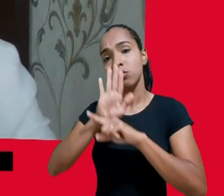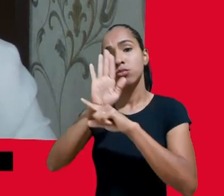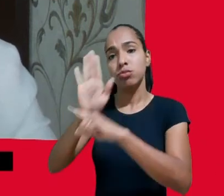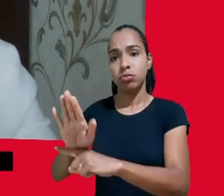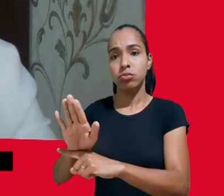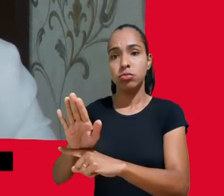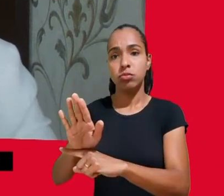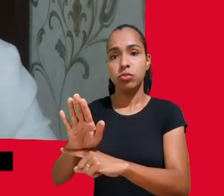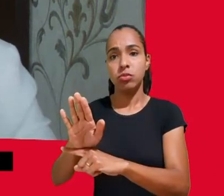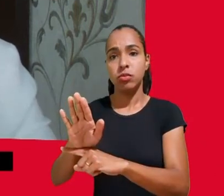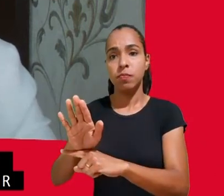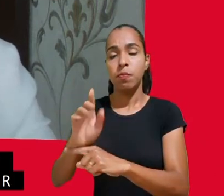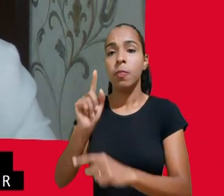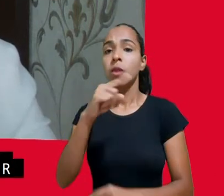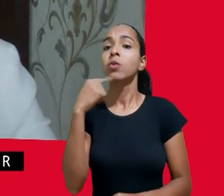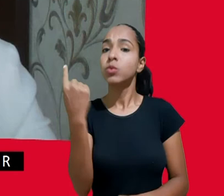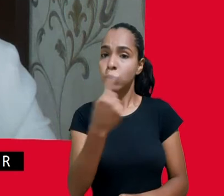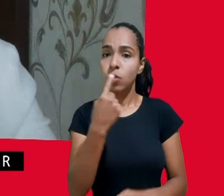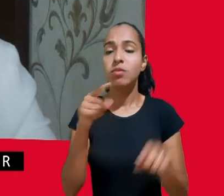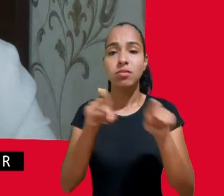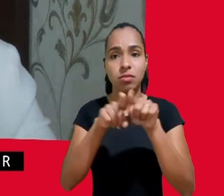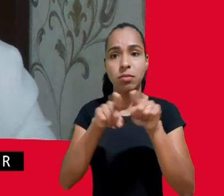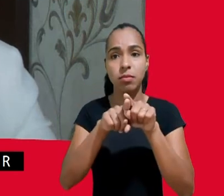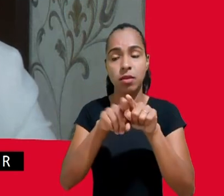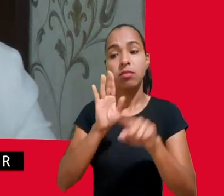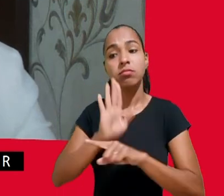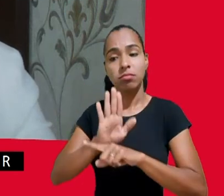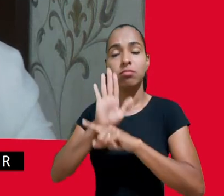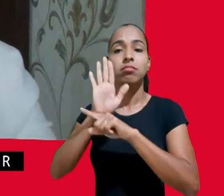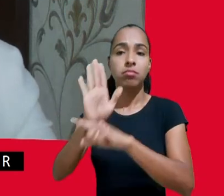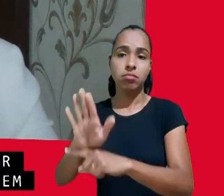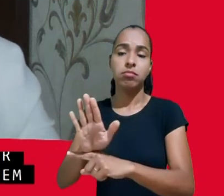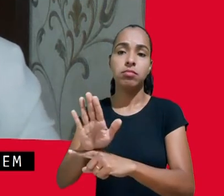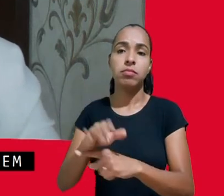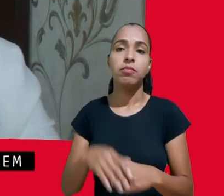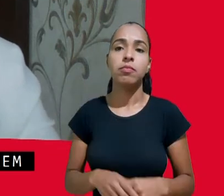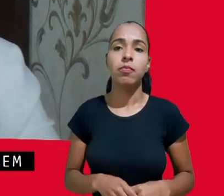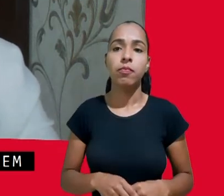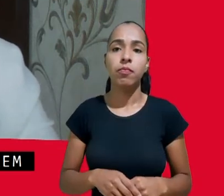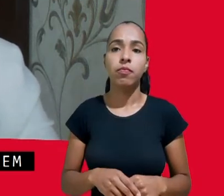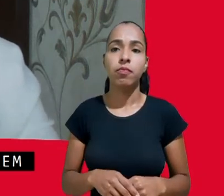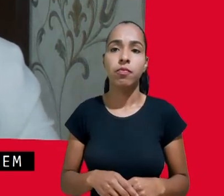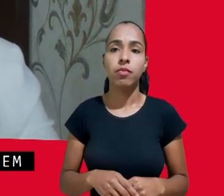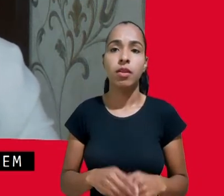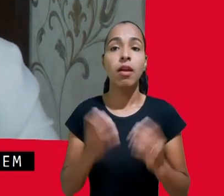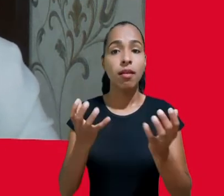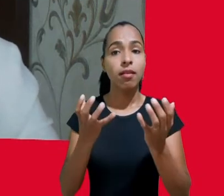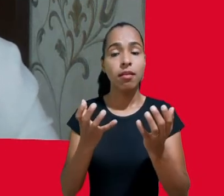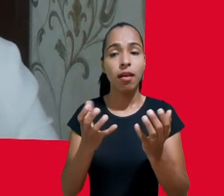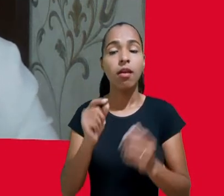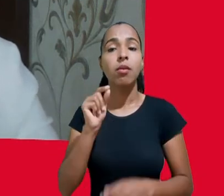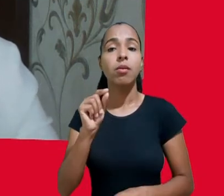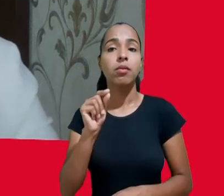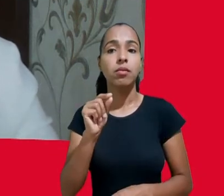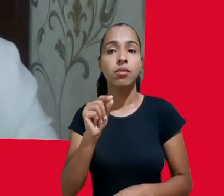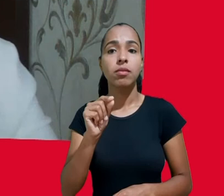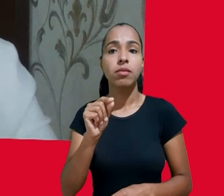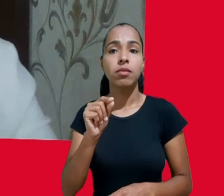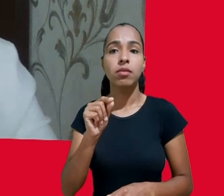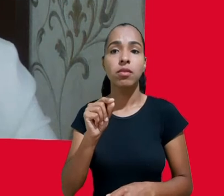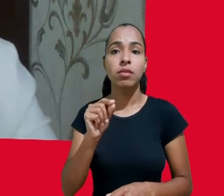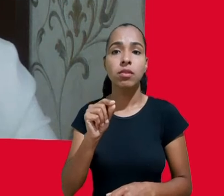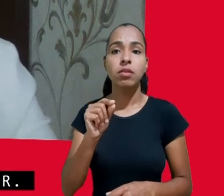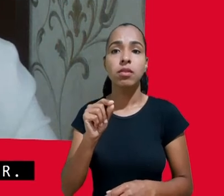cuida e para inspirar as transformações que nós queremos ver reunimos relatos e depoimentos de